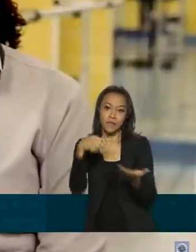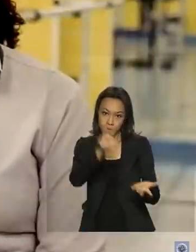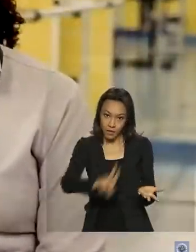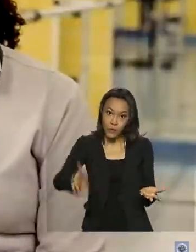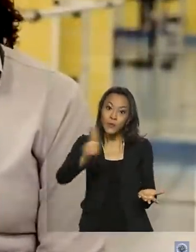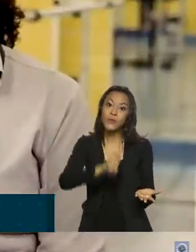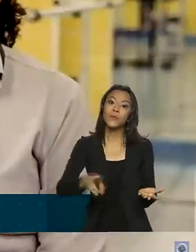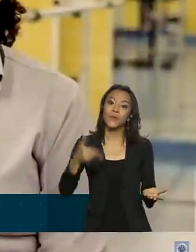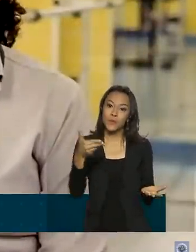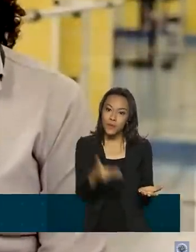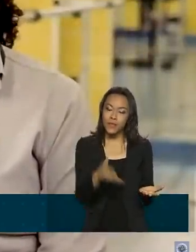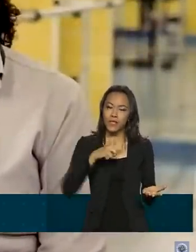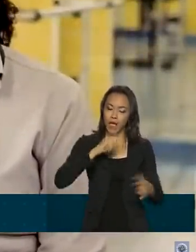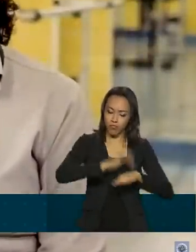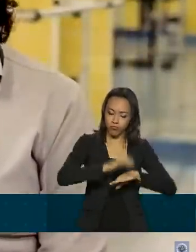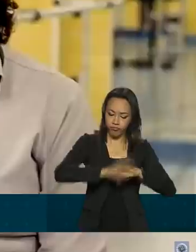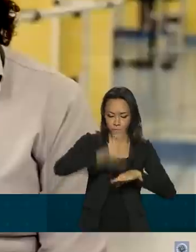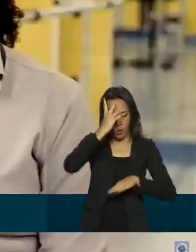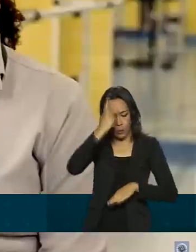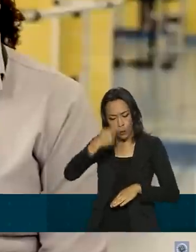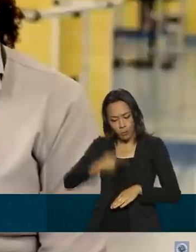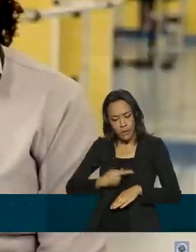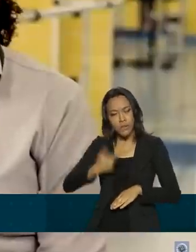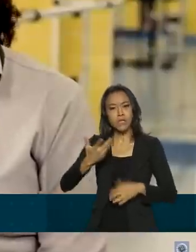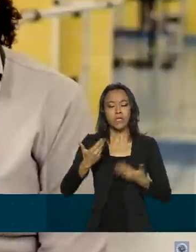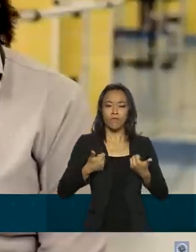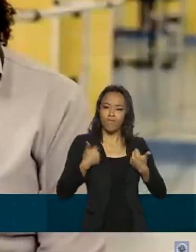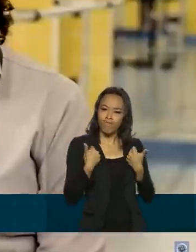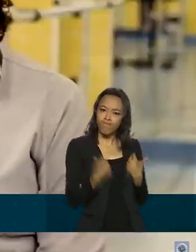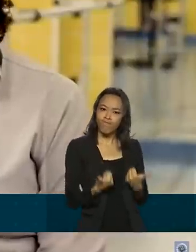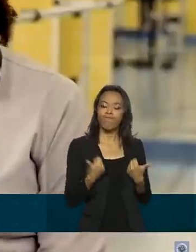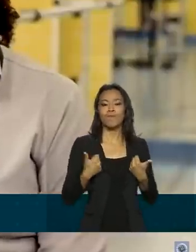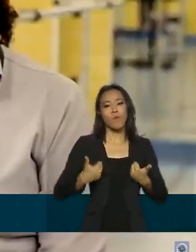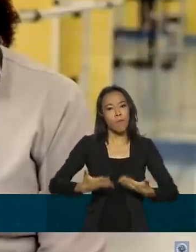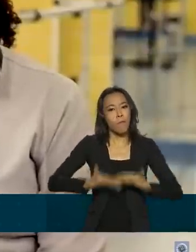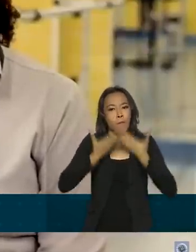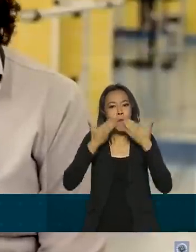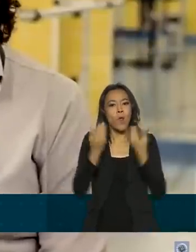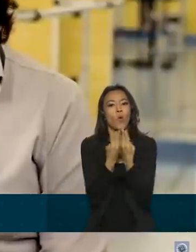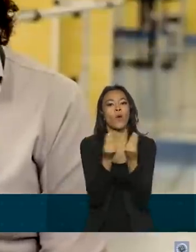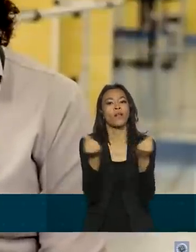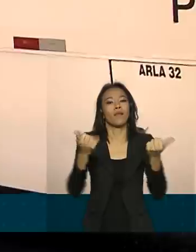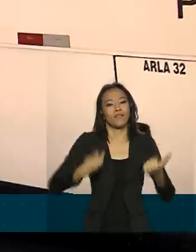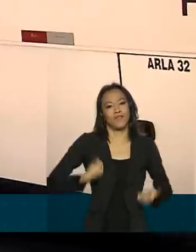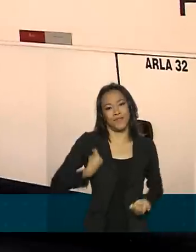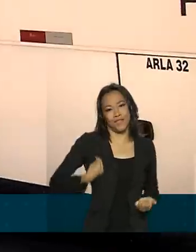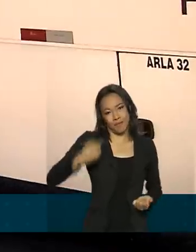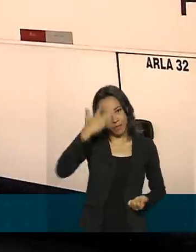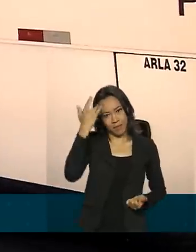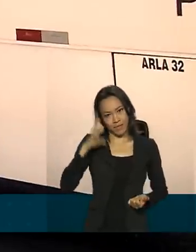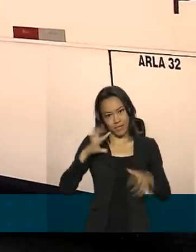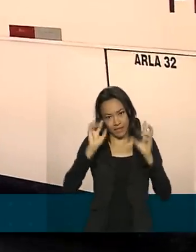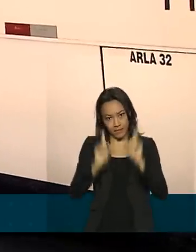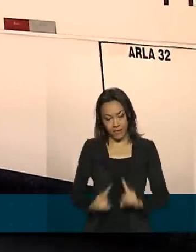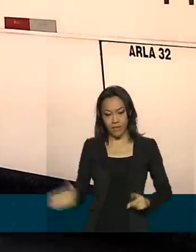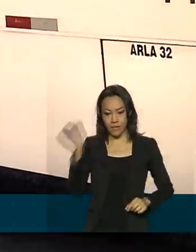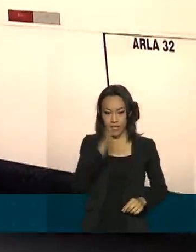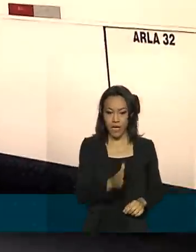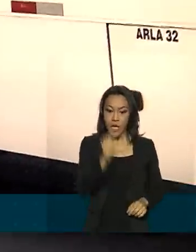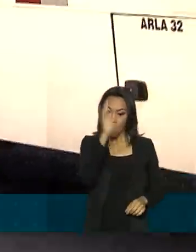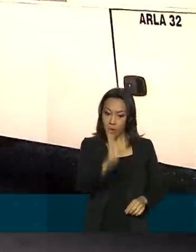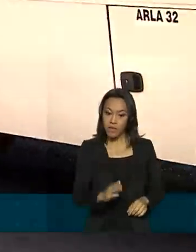para que tenham autonomia, independência, favorecendo uma qualidade de vida para as pessoas com deficiência. No Brasil, 24